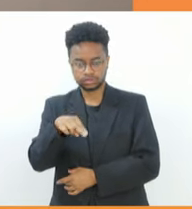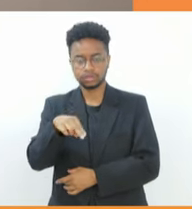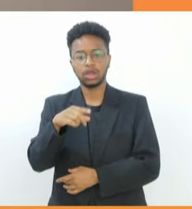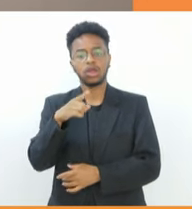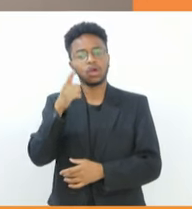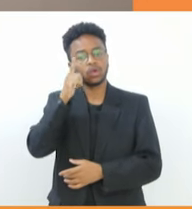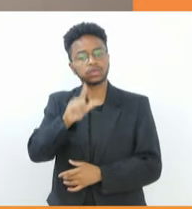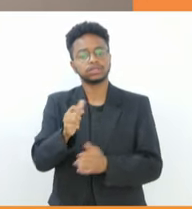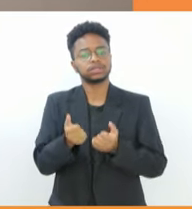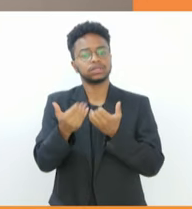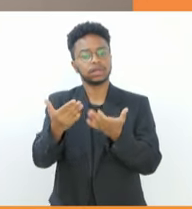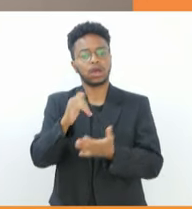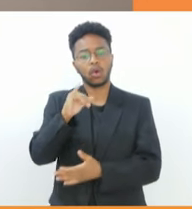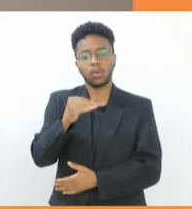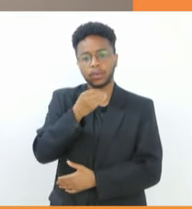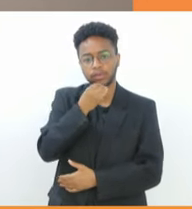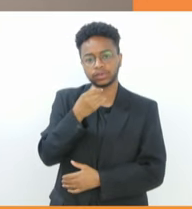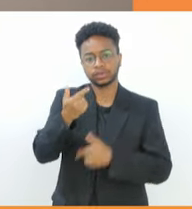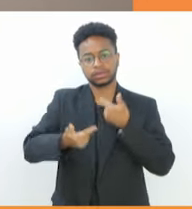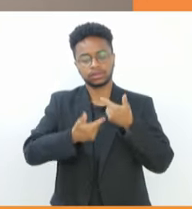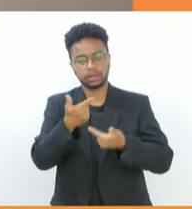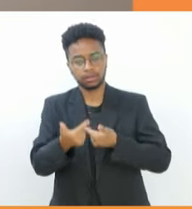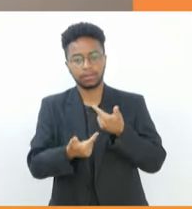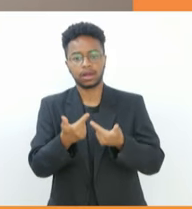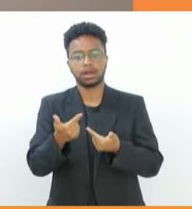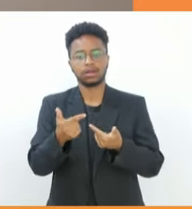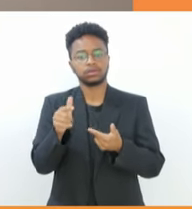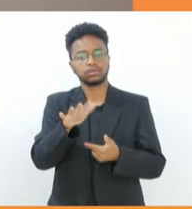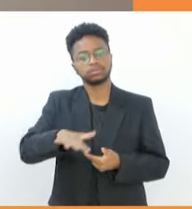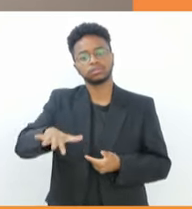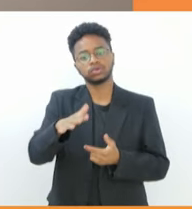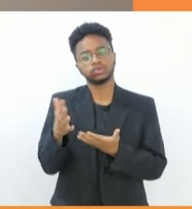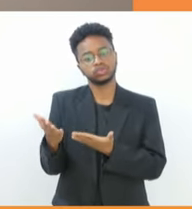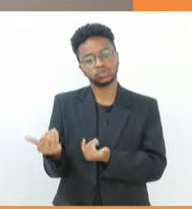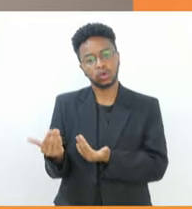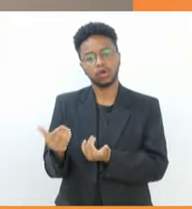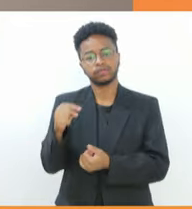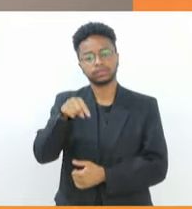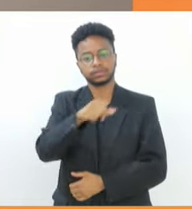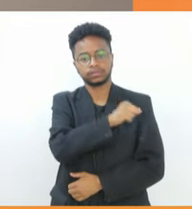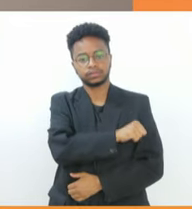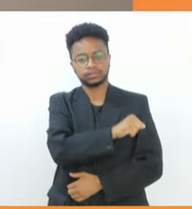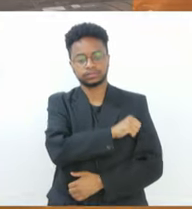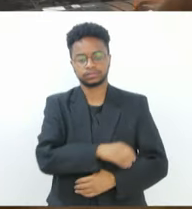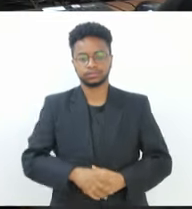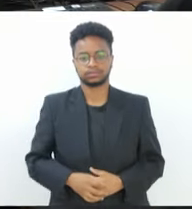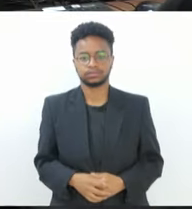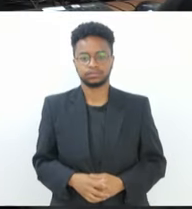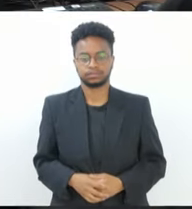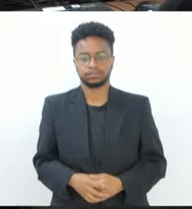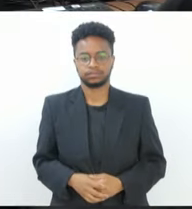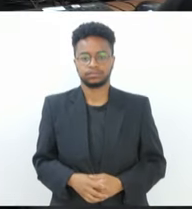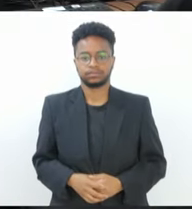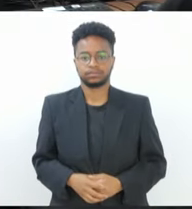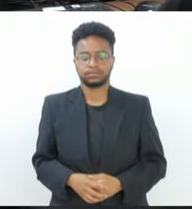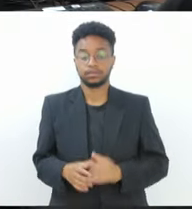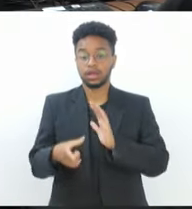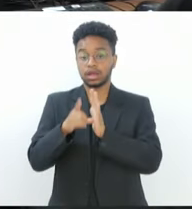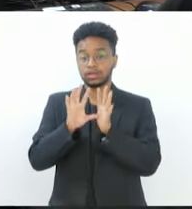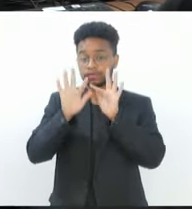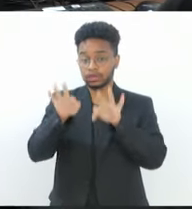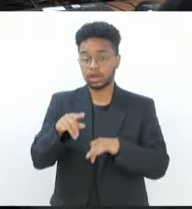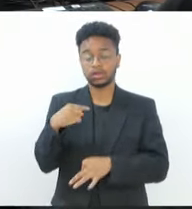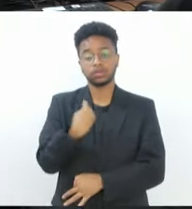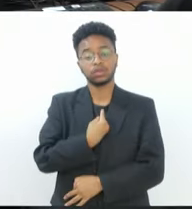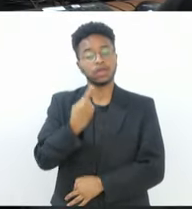oportunidade de emprego para a juventude do Rio de Janeiro. E antes de encerrar,